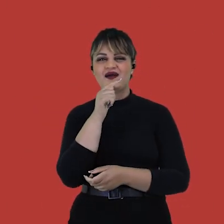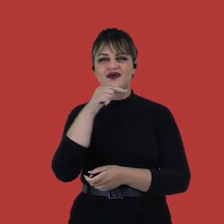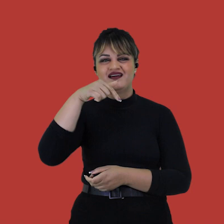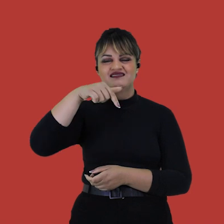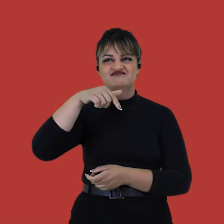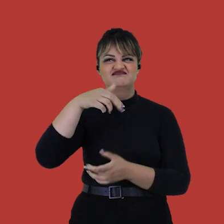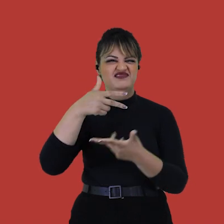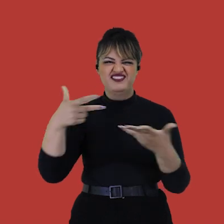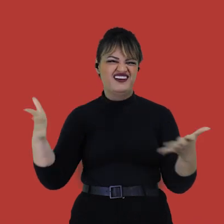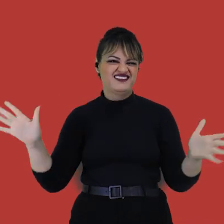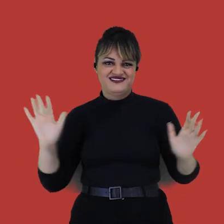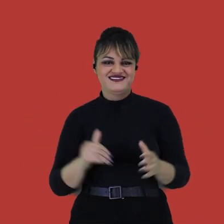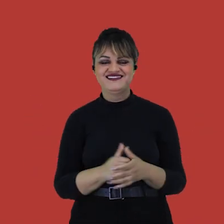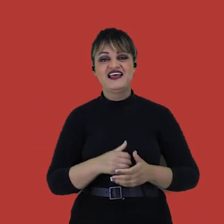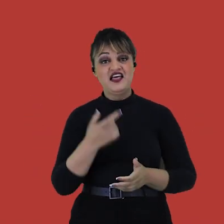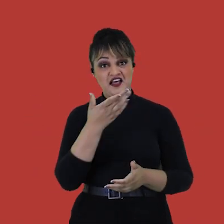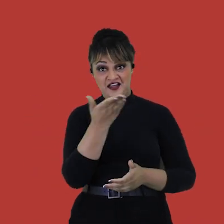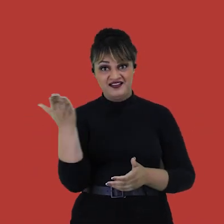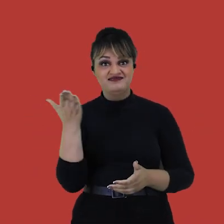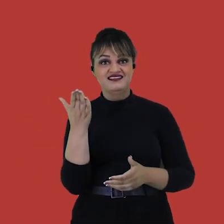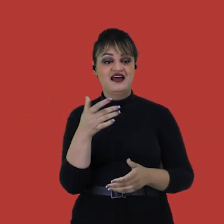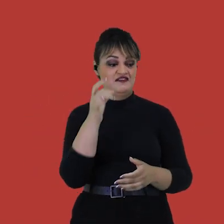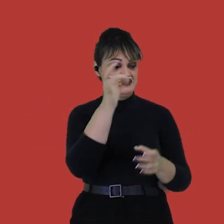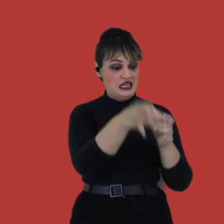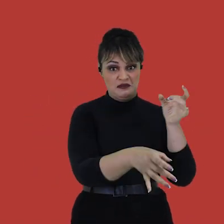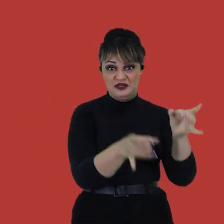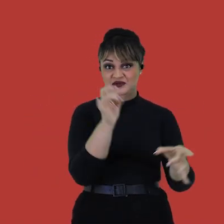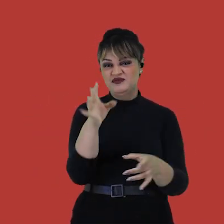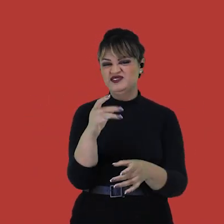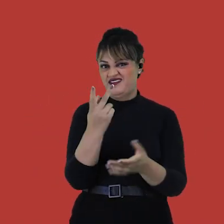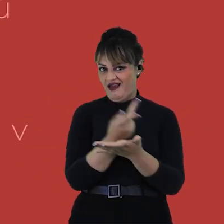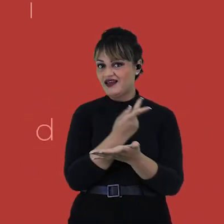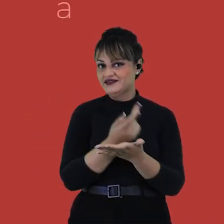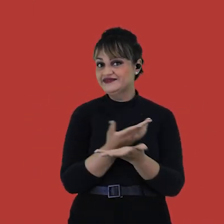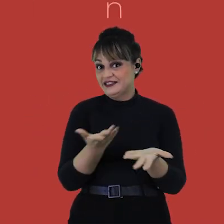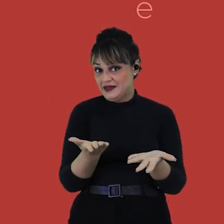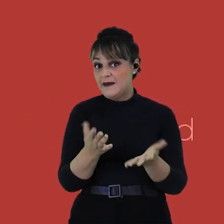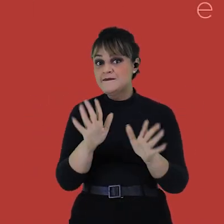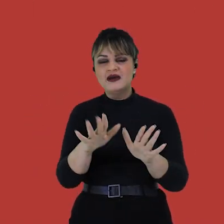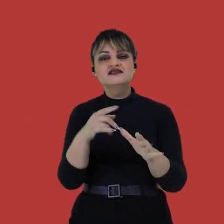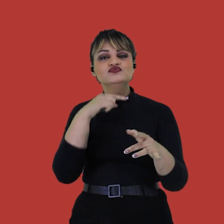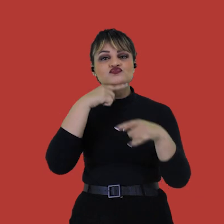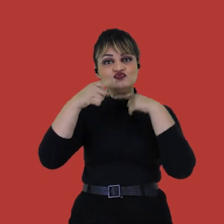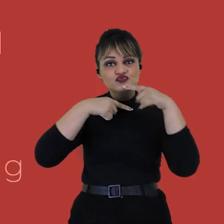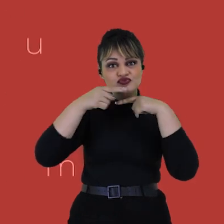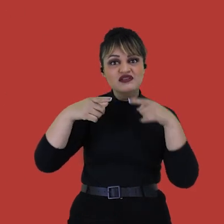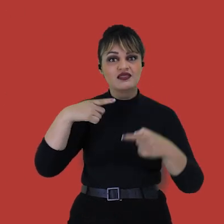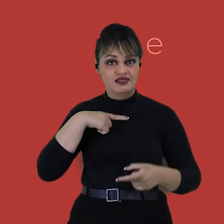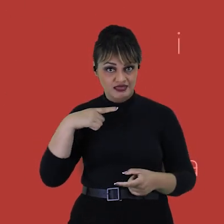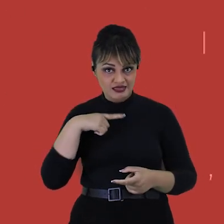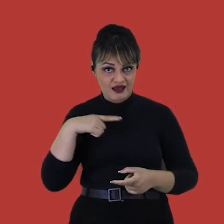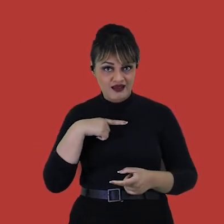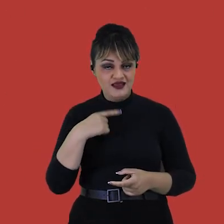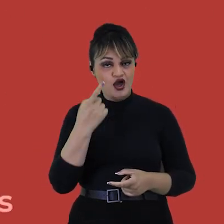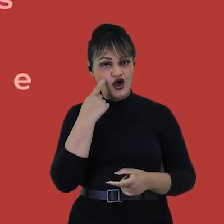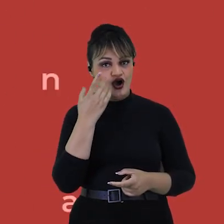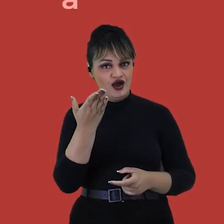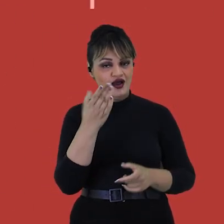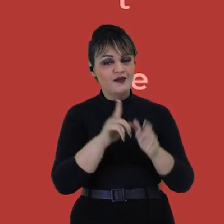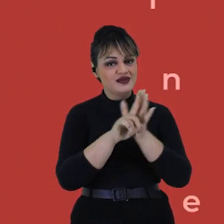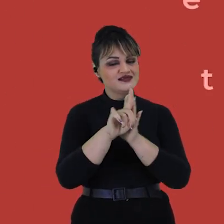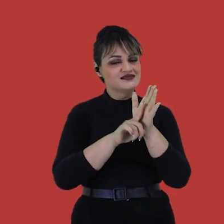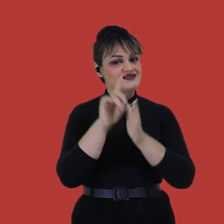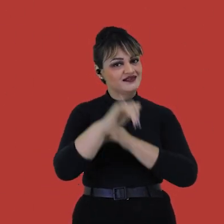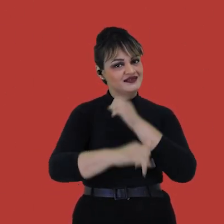água sanitária. É muita coisa nessa vida que jogamos fora, né? Se você tiver mais alguma dúvida específica,